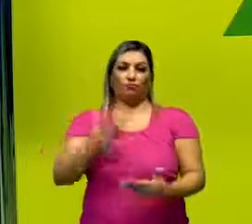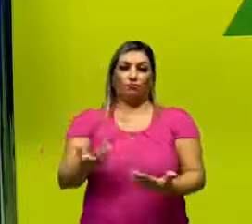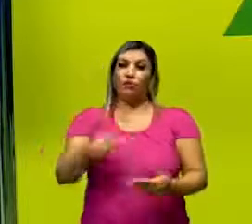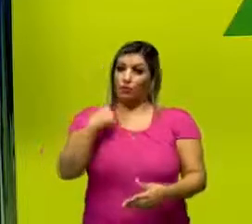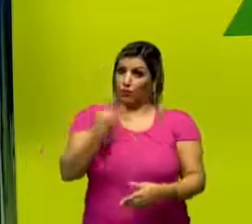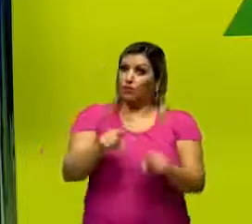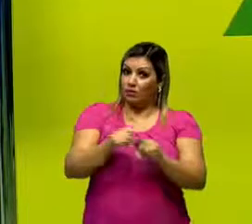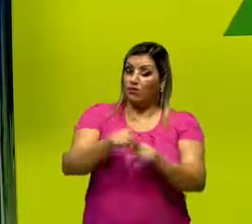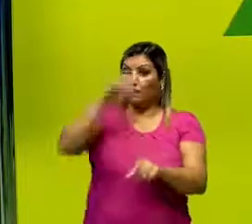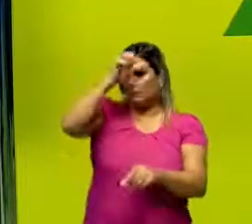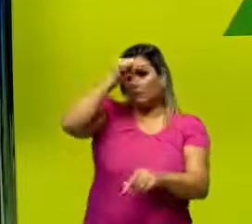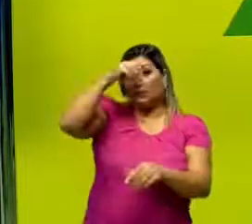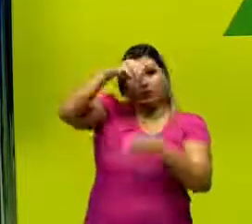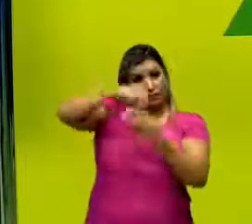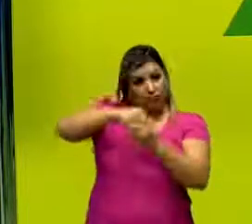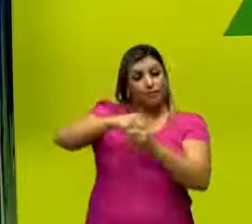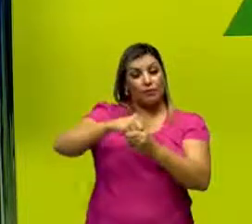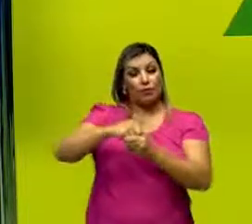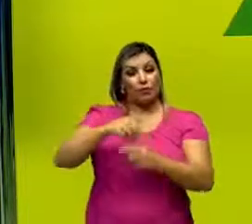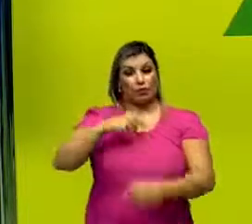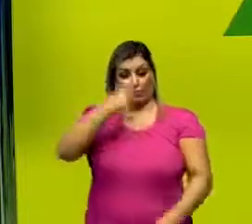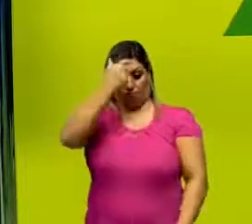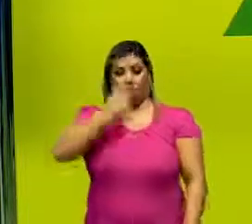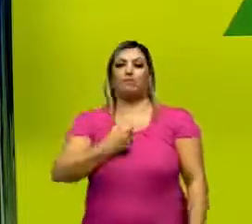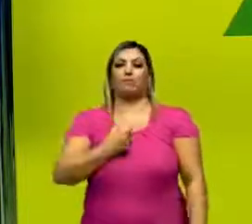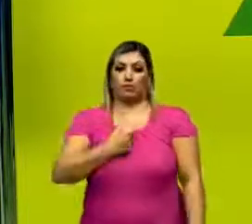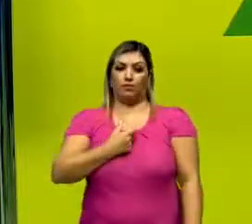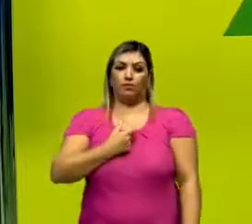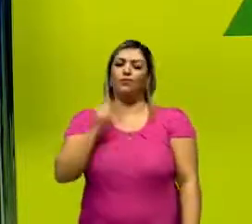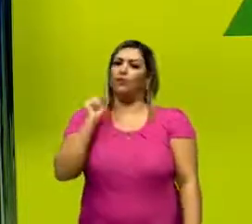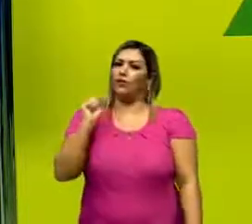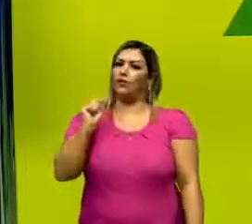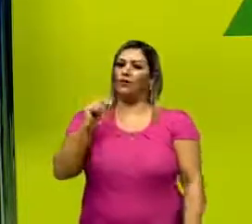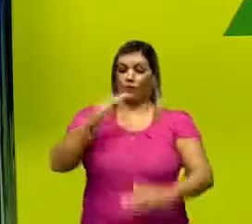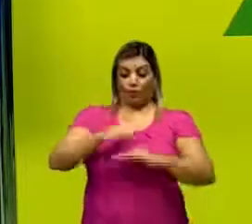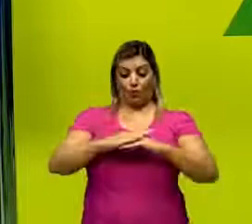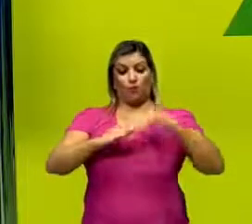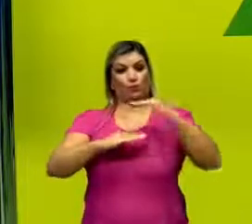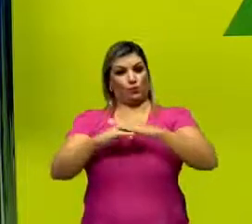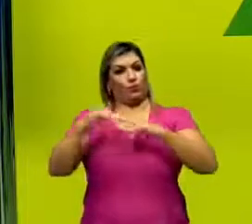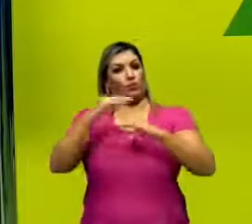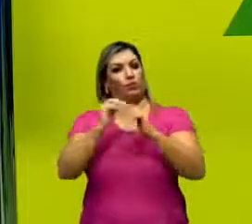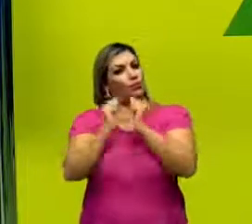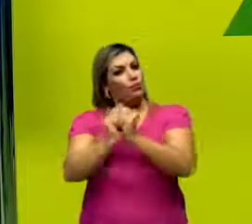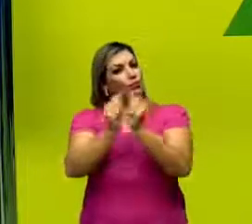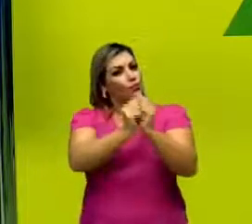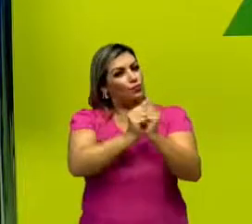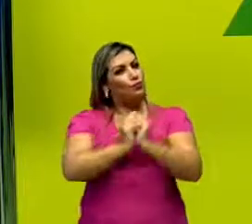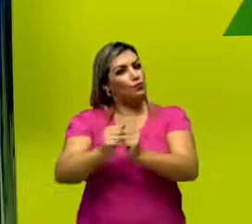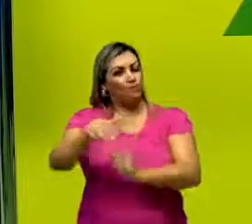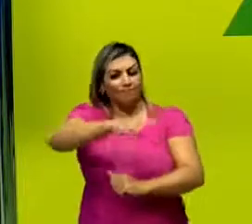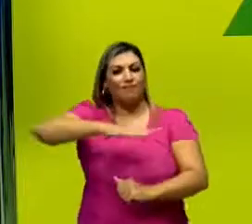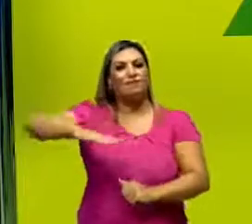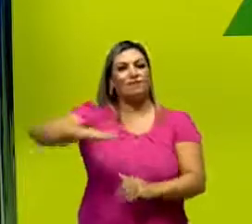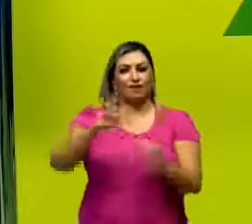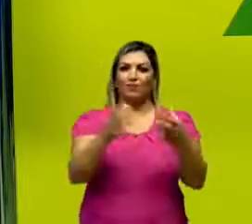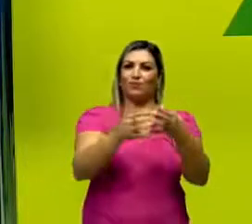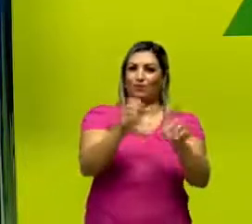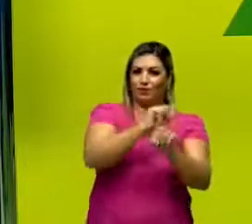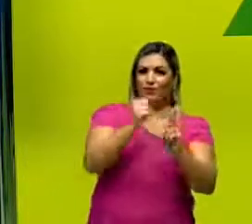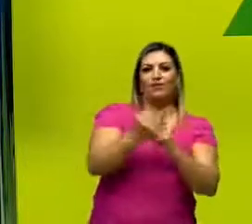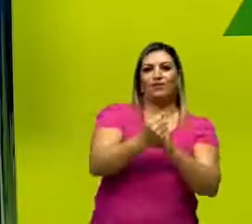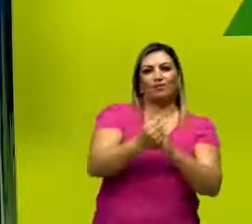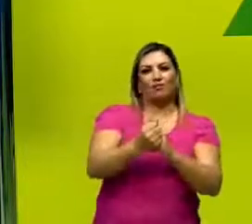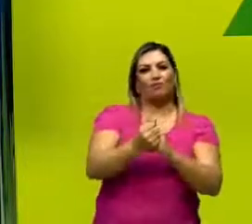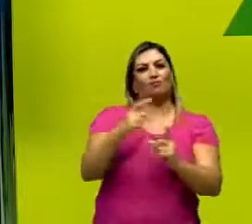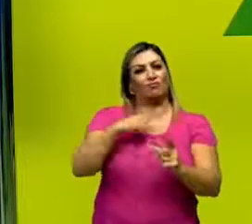aula que a nossa individualidade, ela vai ser construída a partir da sua convivência dentro daquele espaço, daquele grupo social